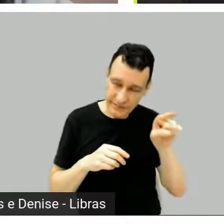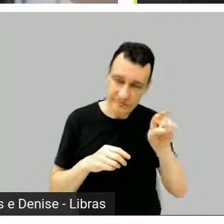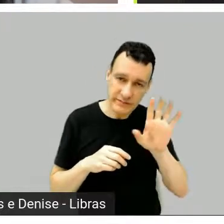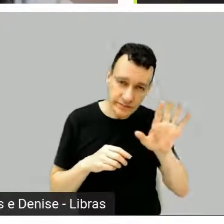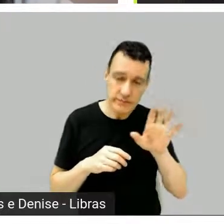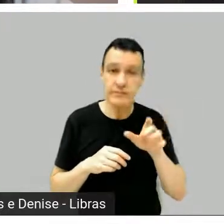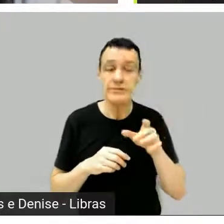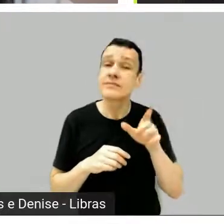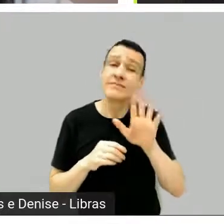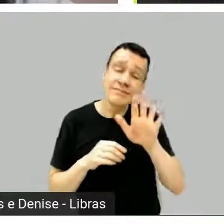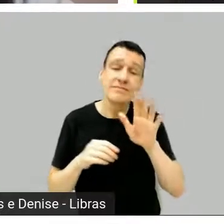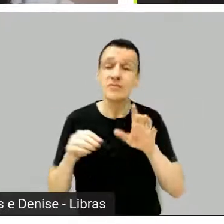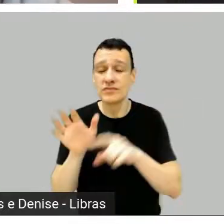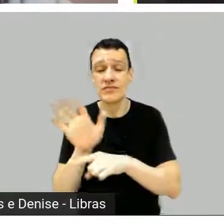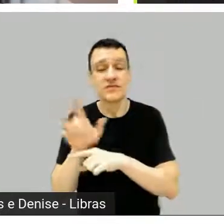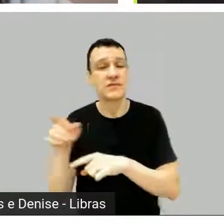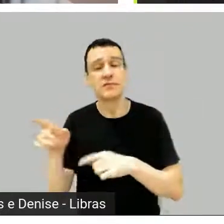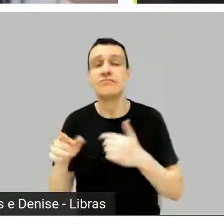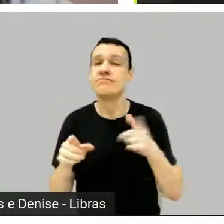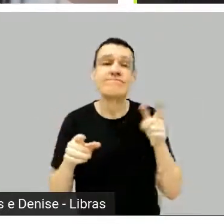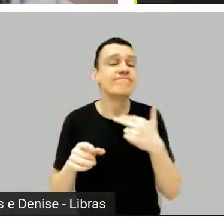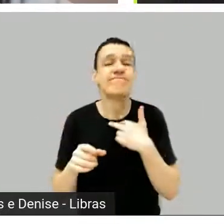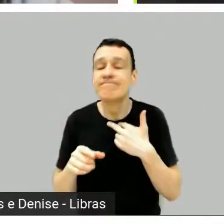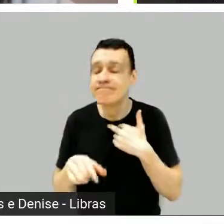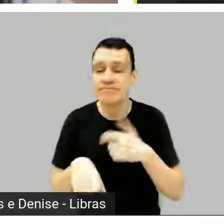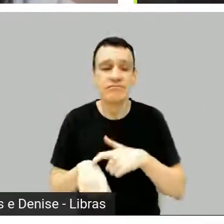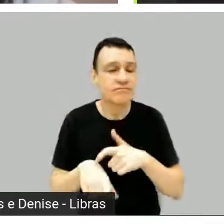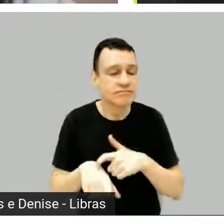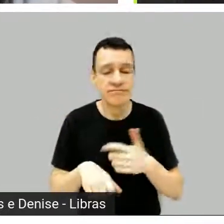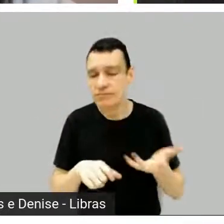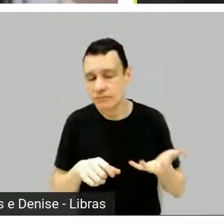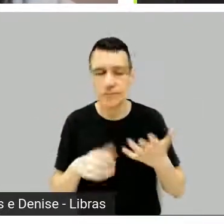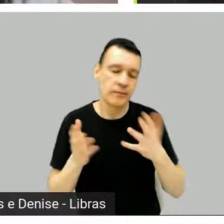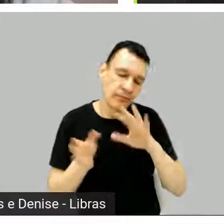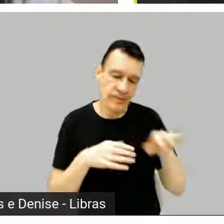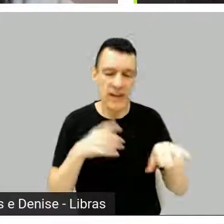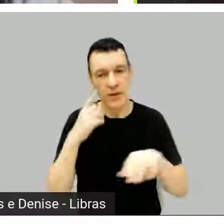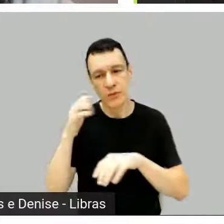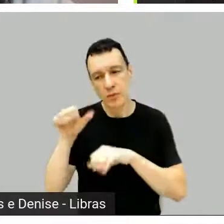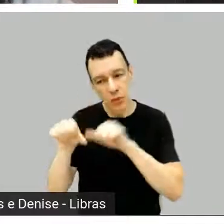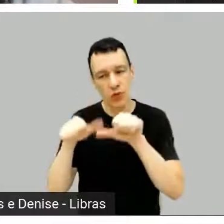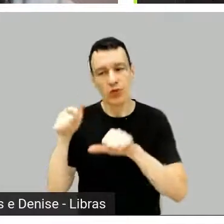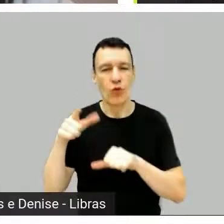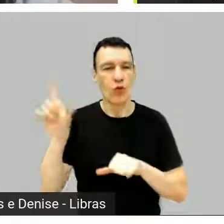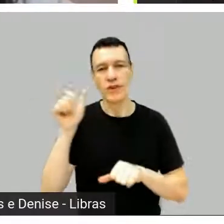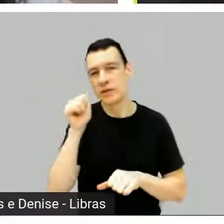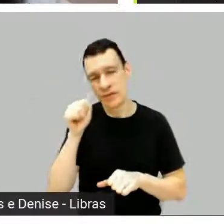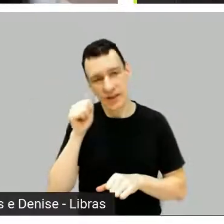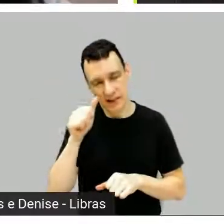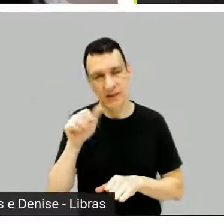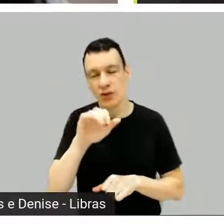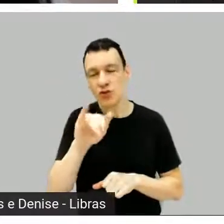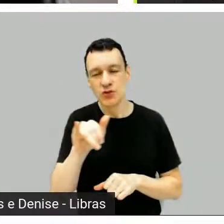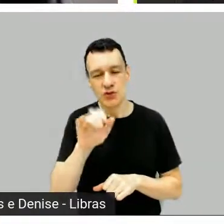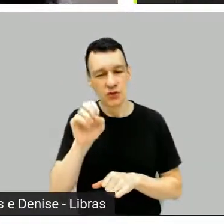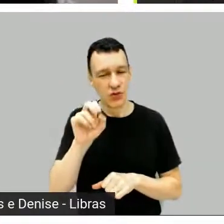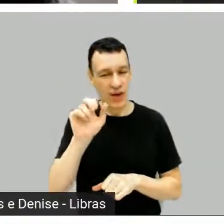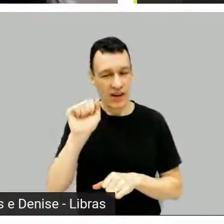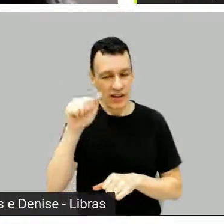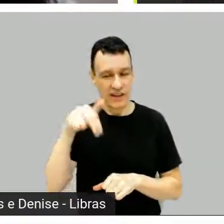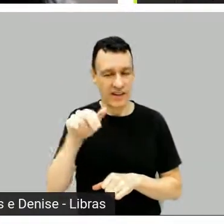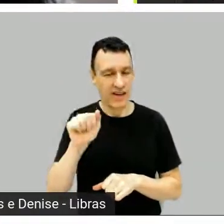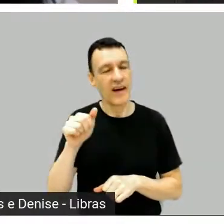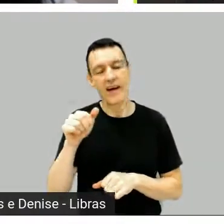Casadeval, que é maravilhosa também. Também. Então, ficamos bem de Joana. Pô, massa, massa.